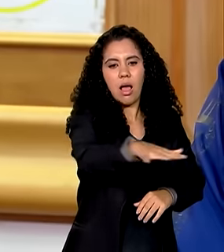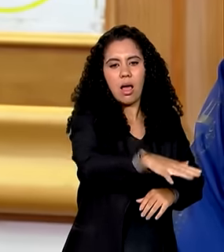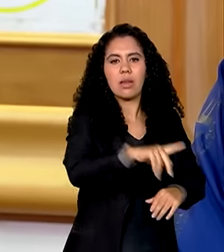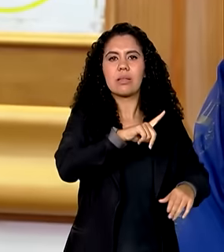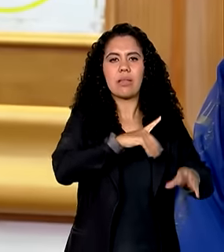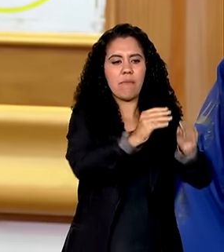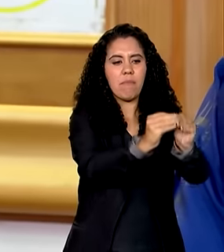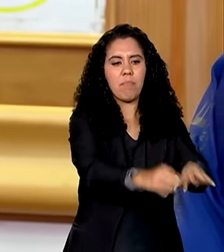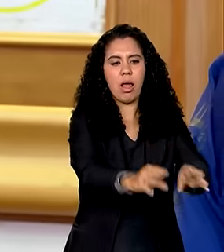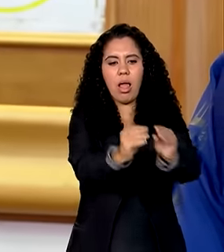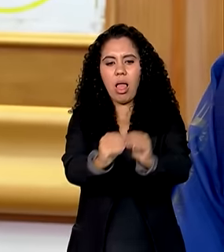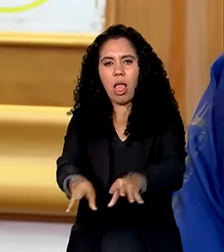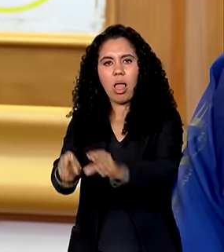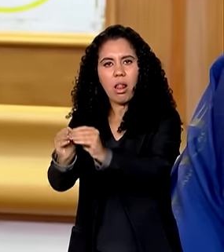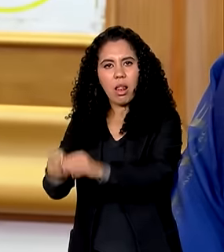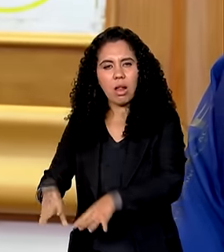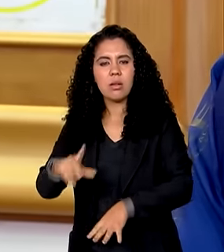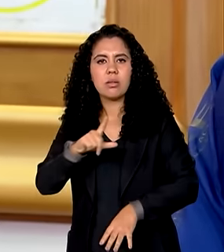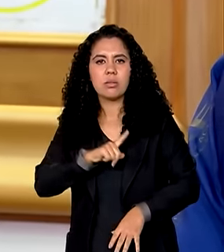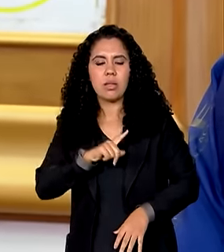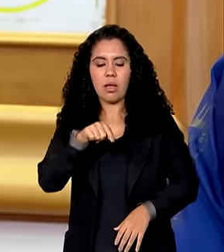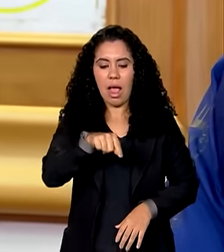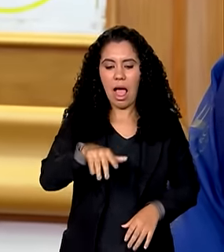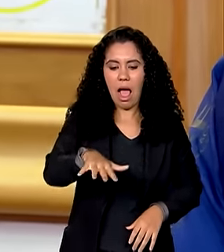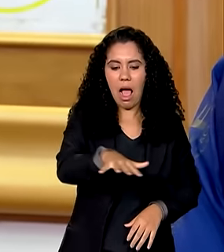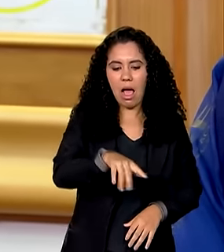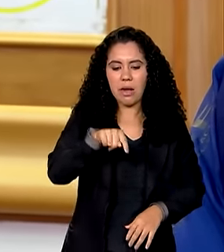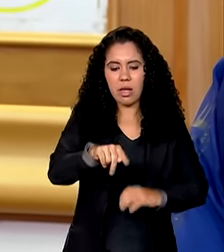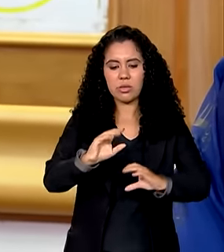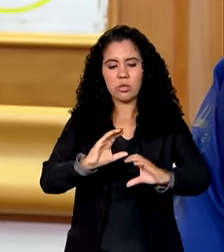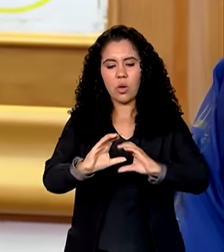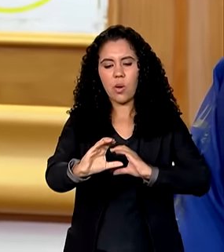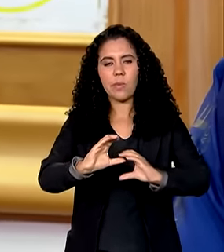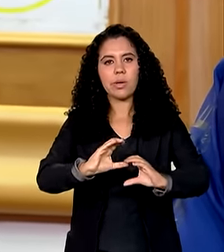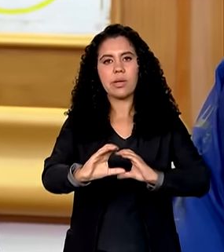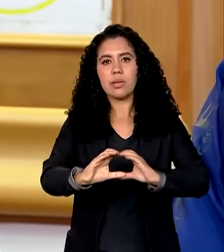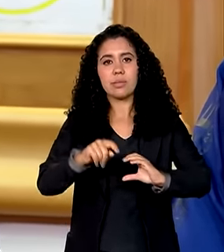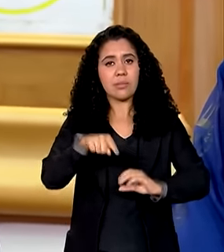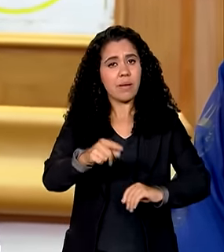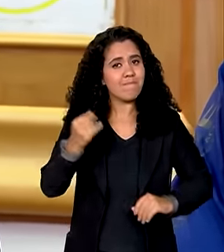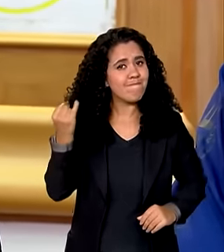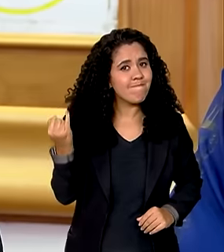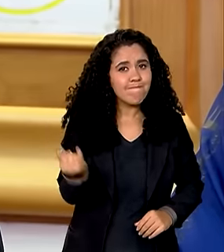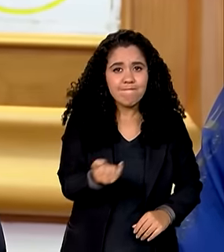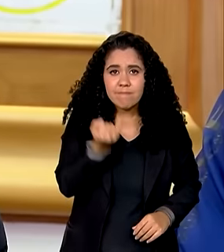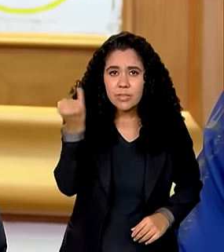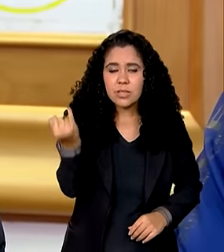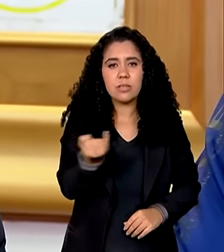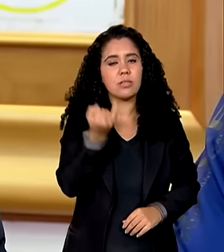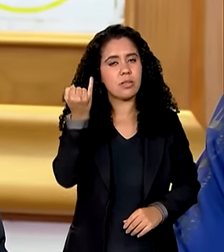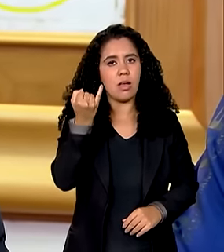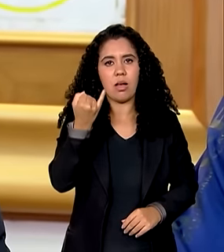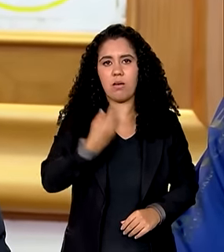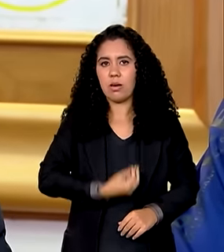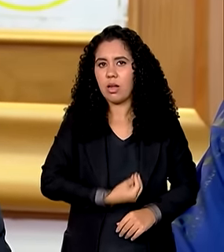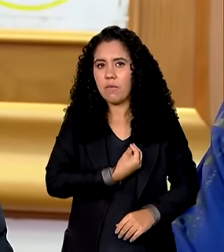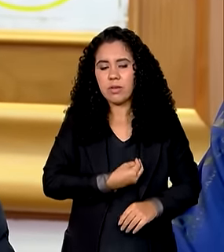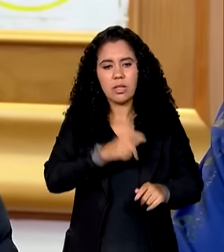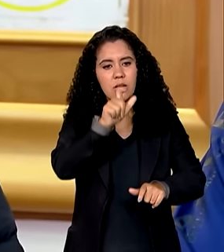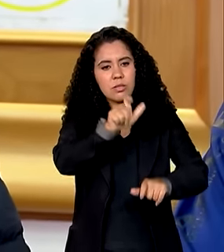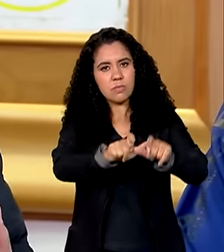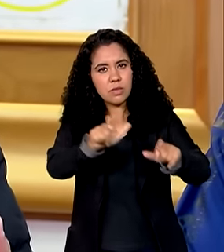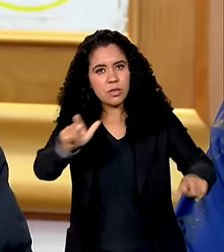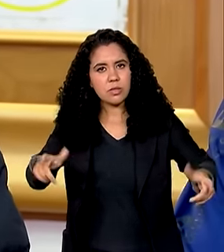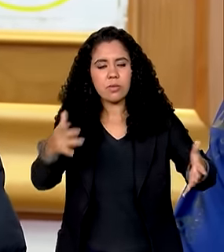estado um setor que hoje pode se falar que é essencial na vida das pessoas assim